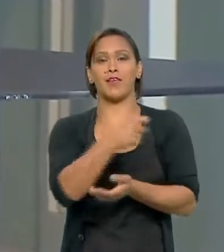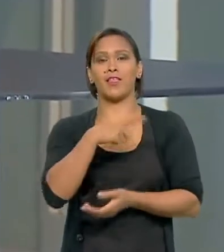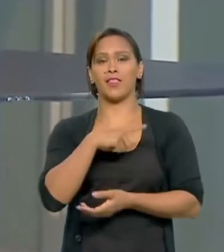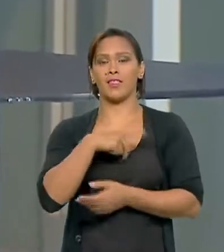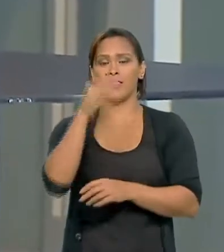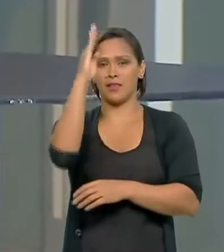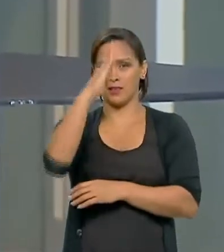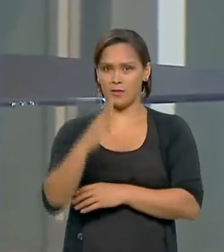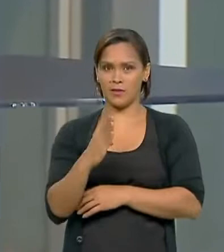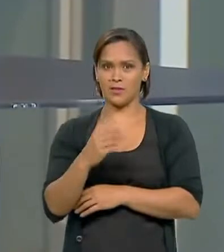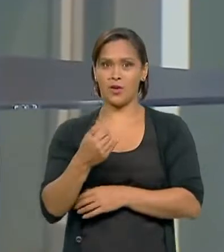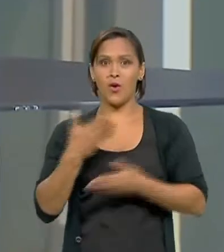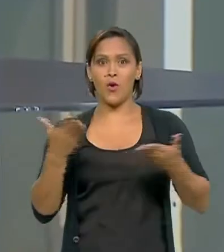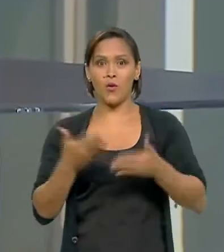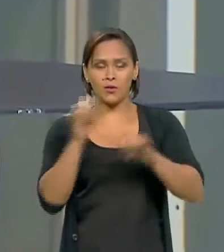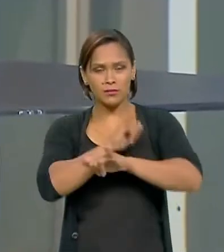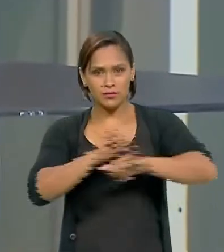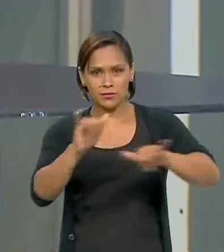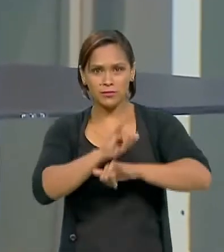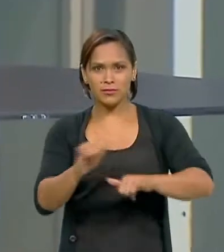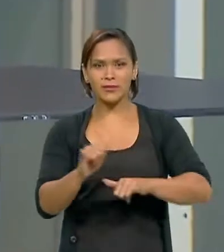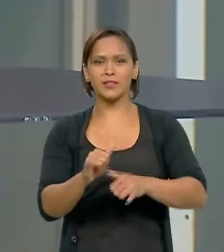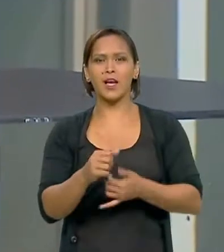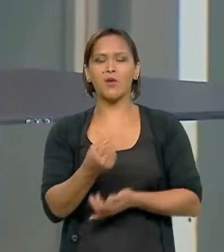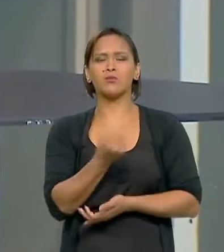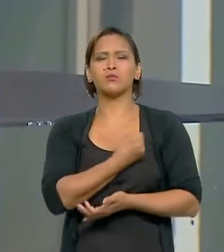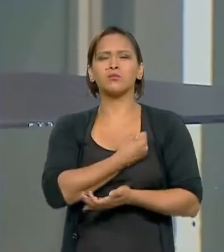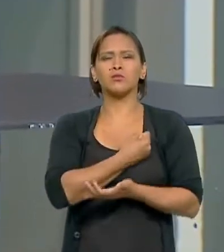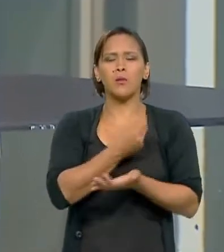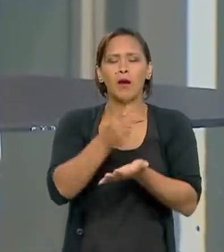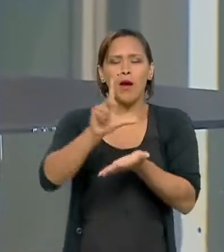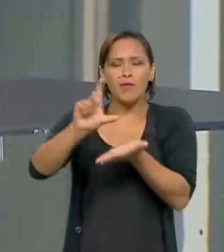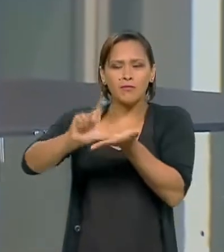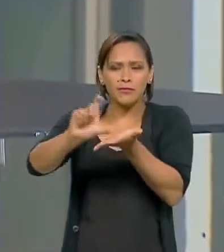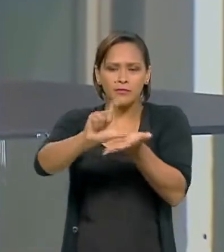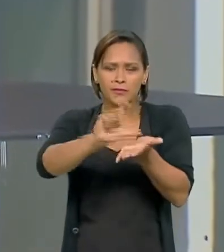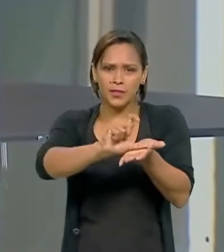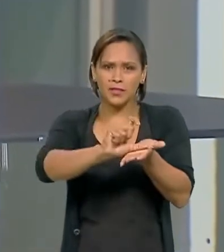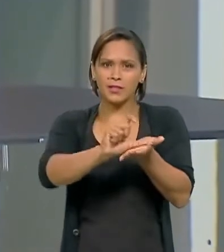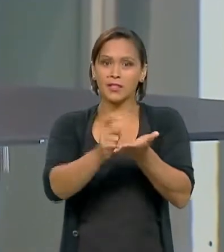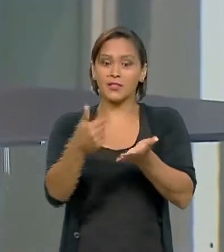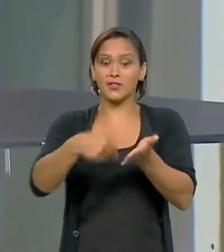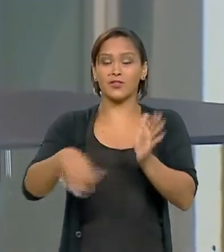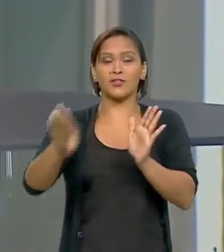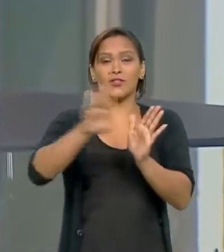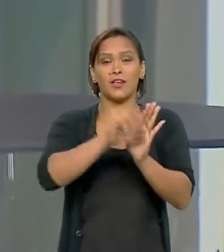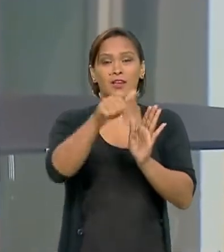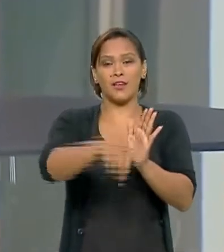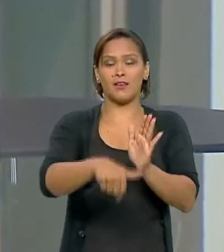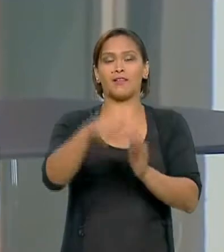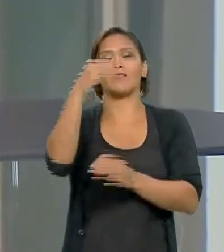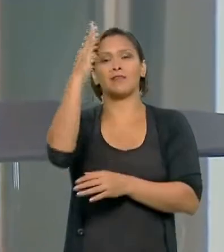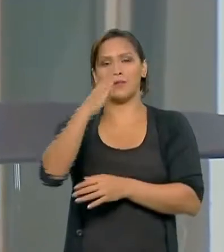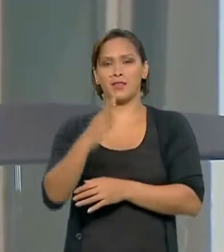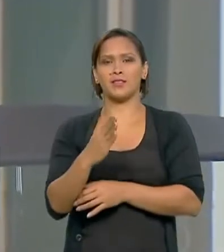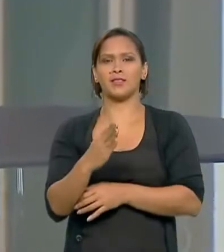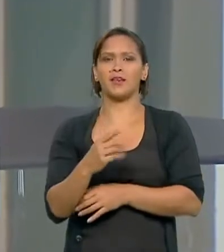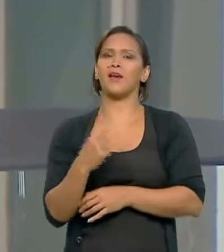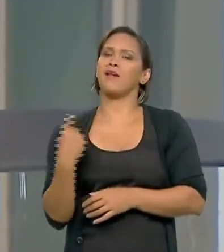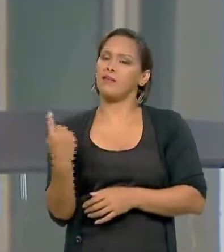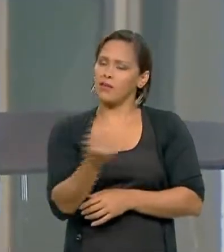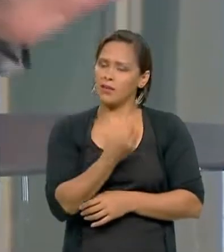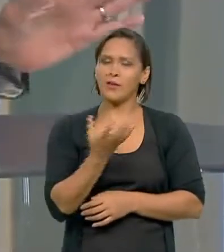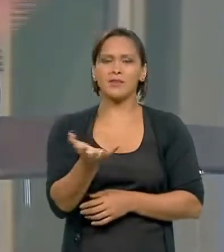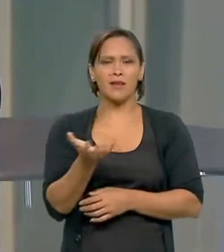anunciado hoje uma grande quantidade de vacinas chegando. Então é óbvio, nós queríamos que agora estivéssemos